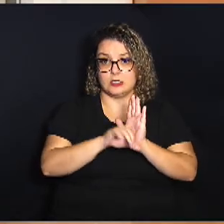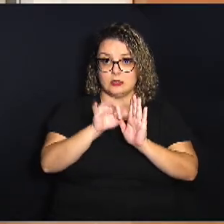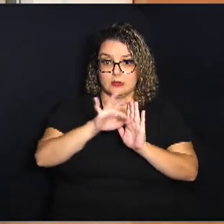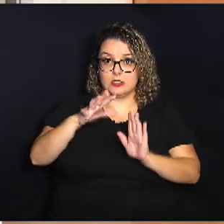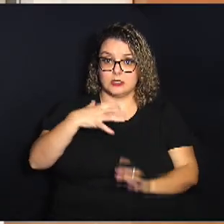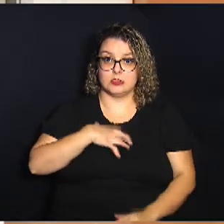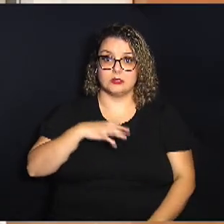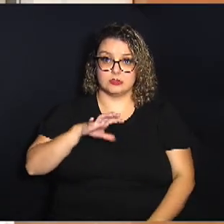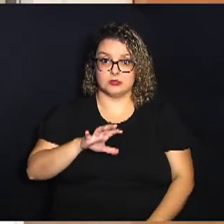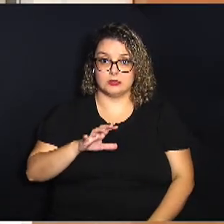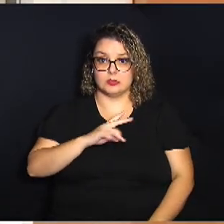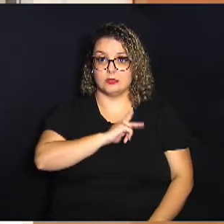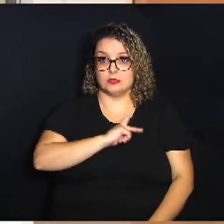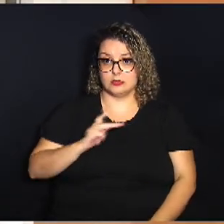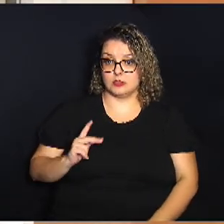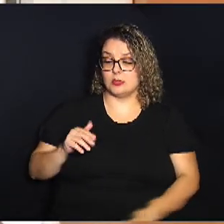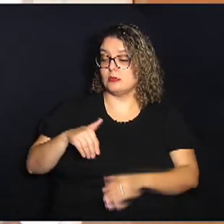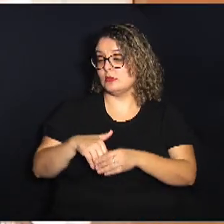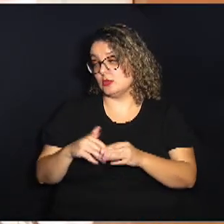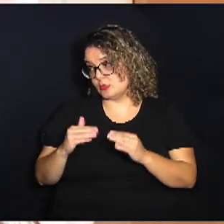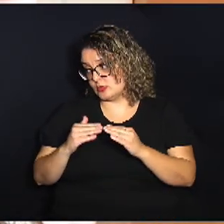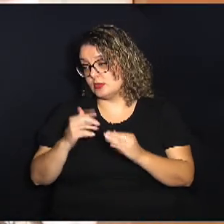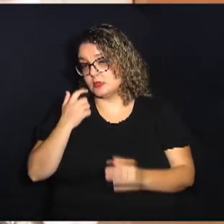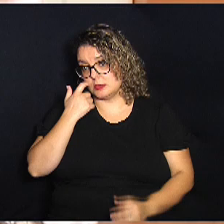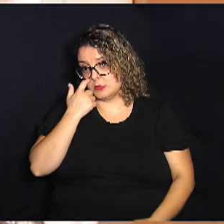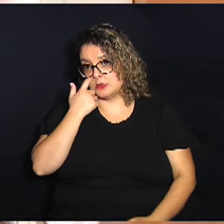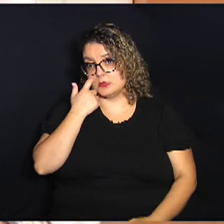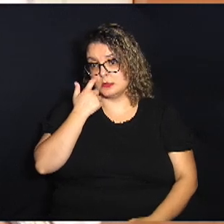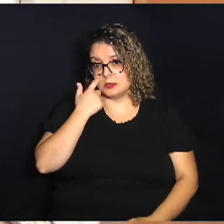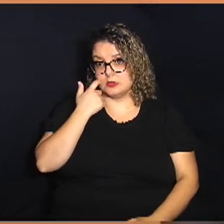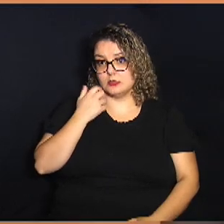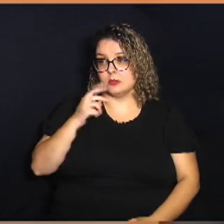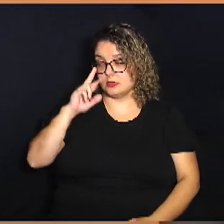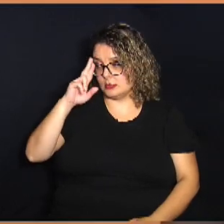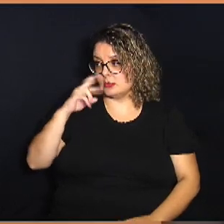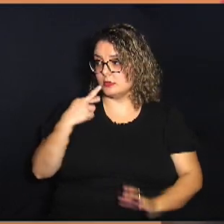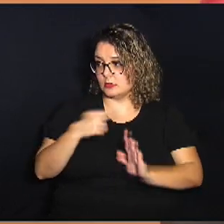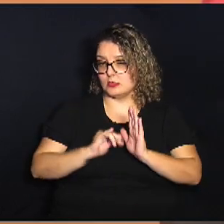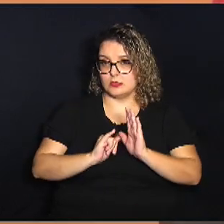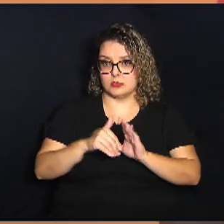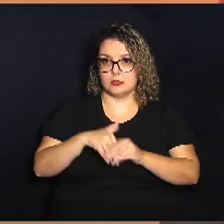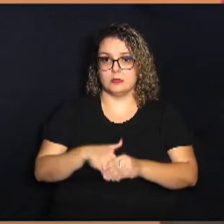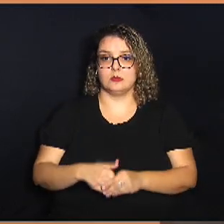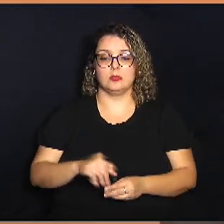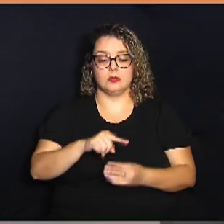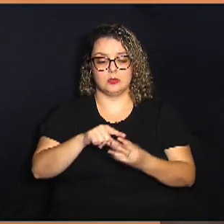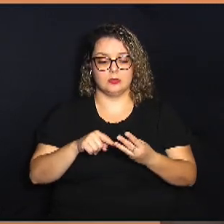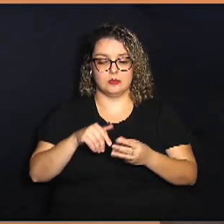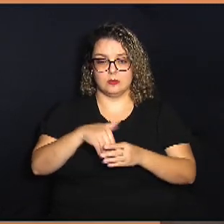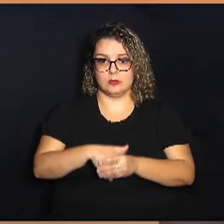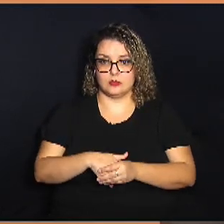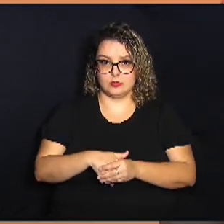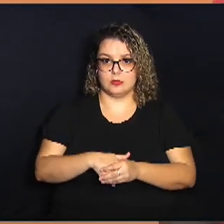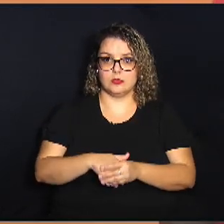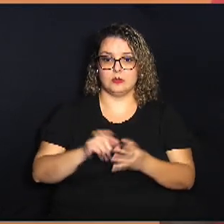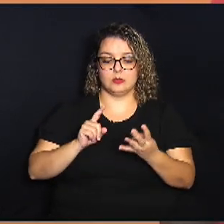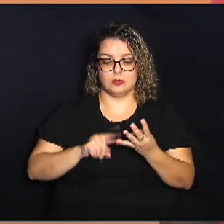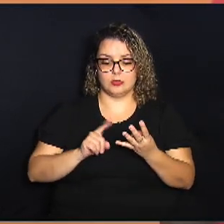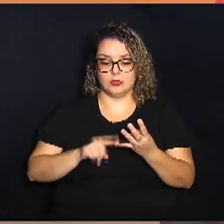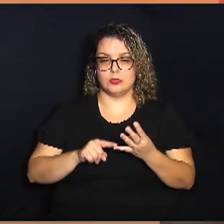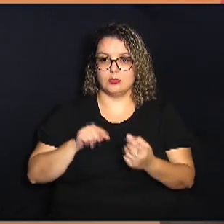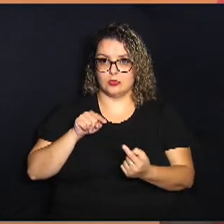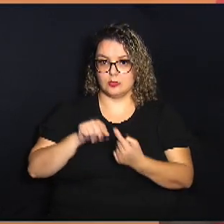forma presidente eu também voto favorável e acompanho vossa excelência então com três votos favoráveis e um